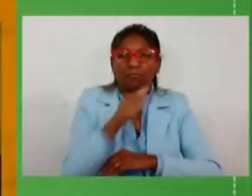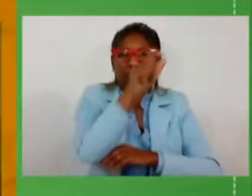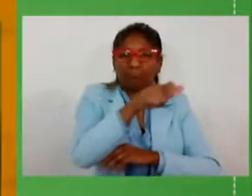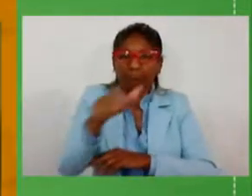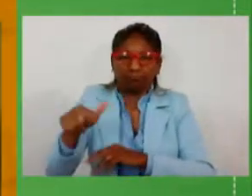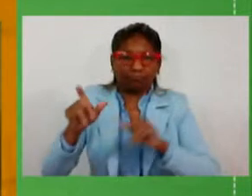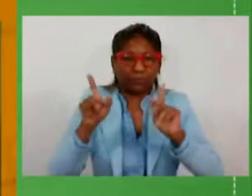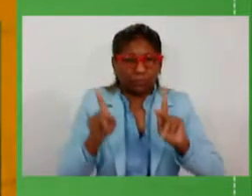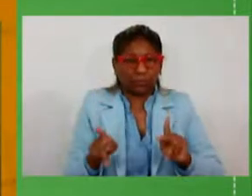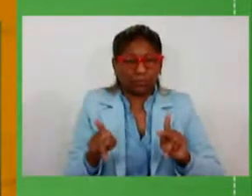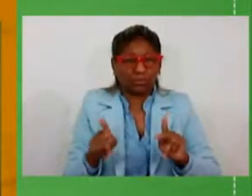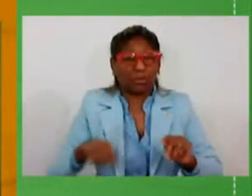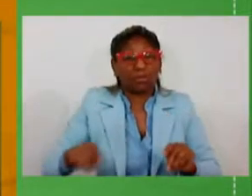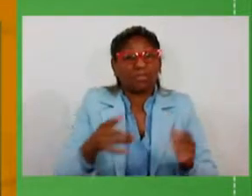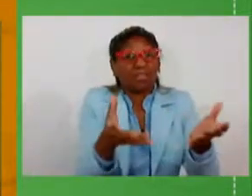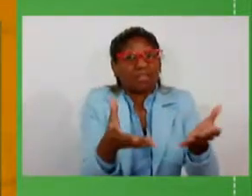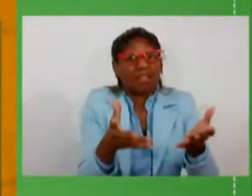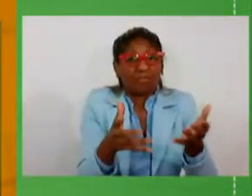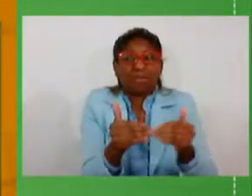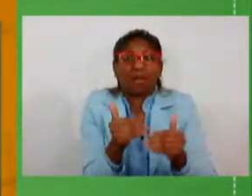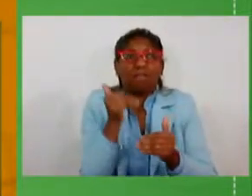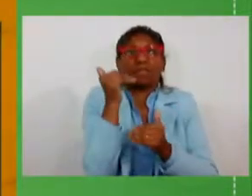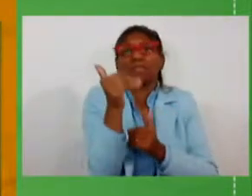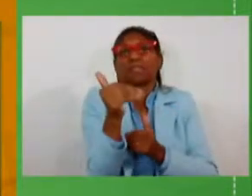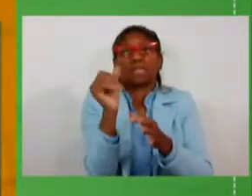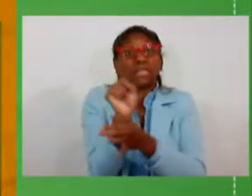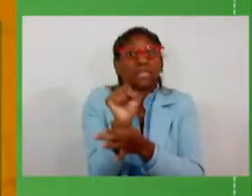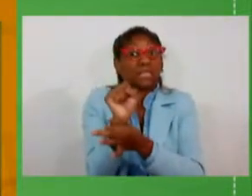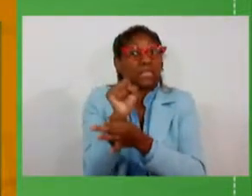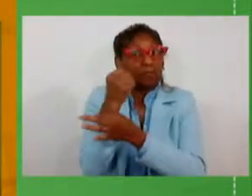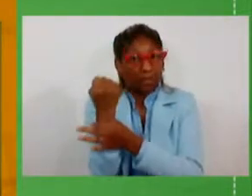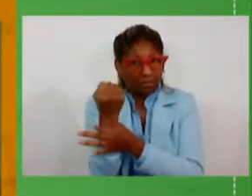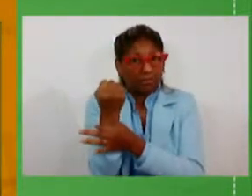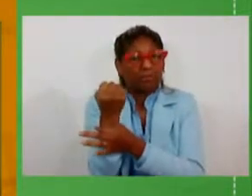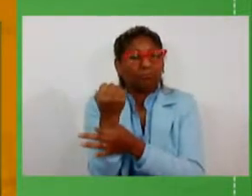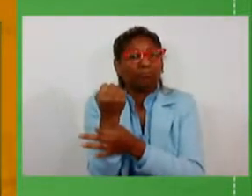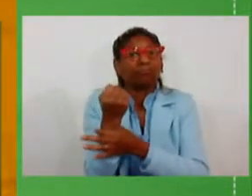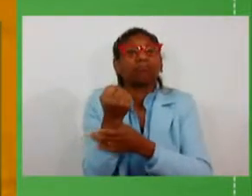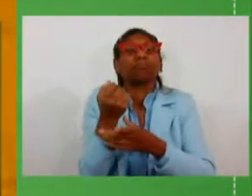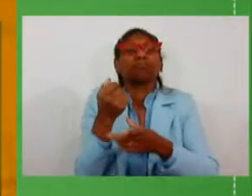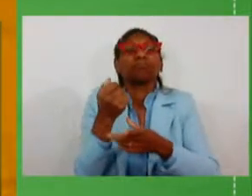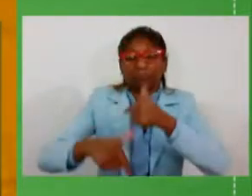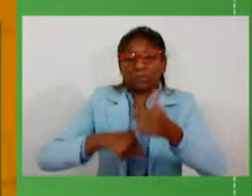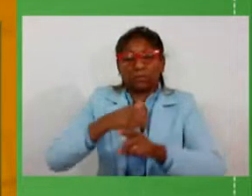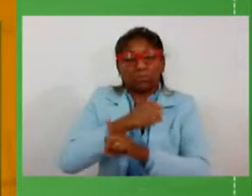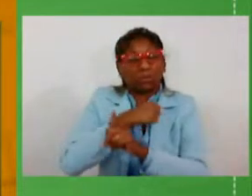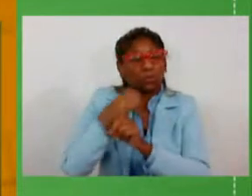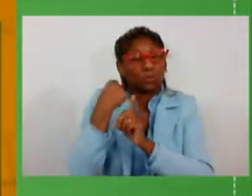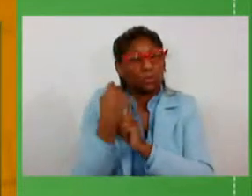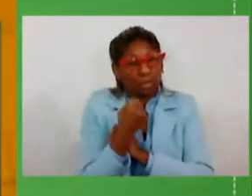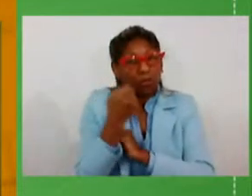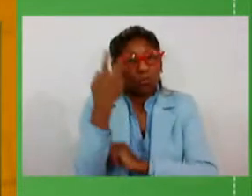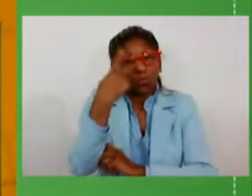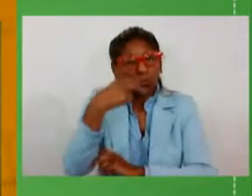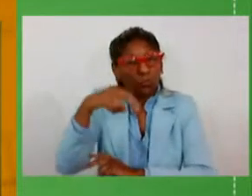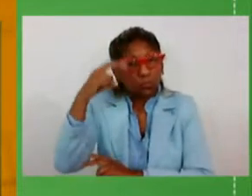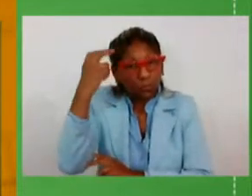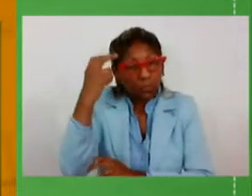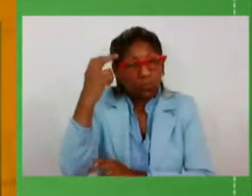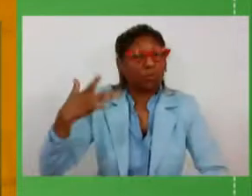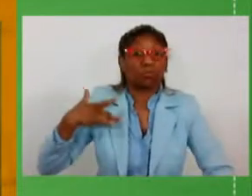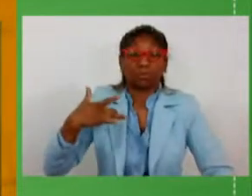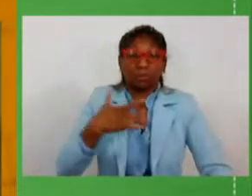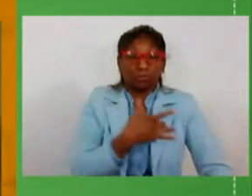queremos avançar para as pessoas com mais segurança, com ação social, com cultura, com saúde,